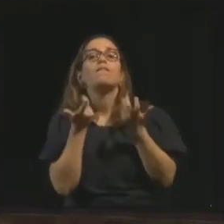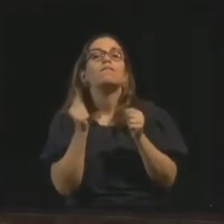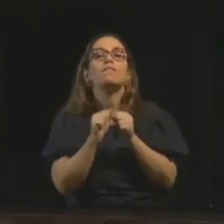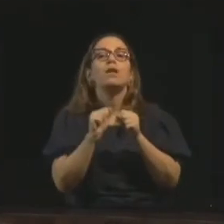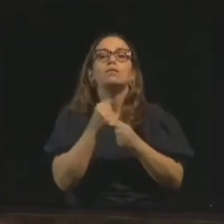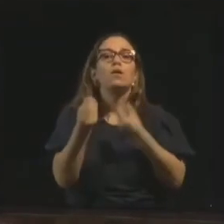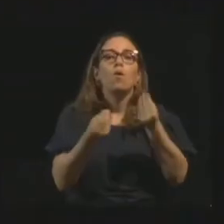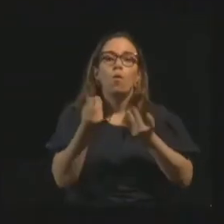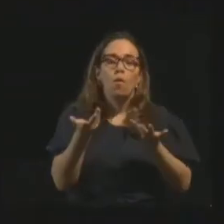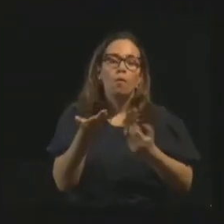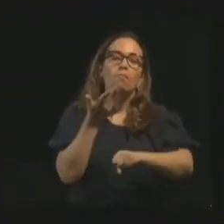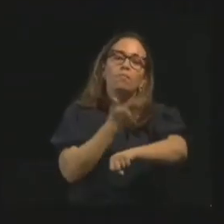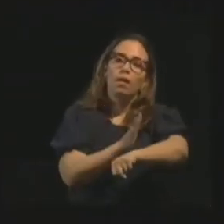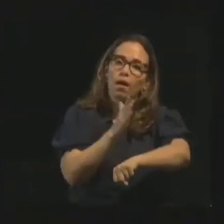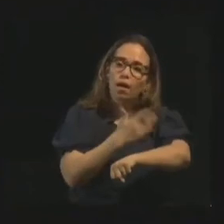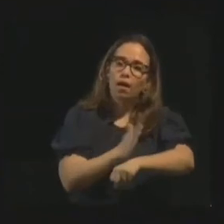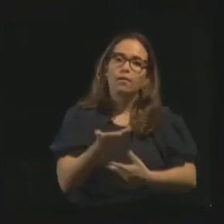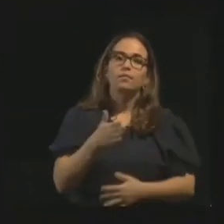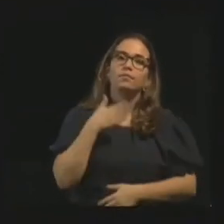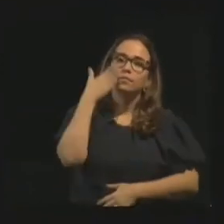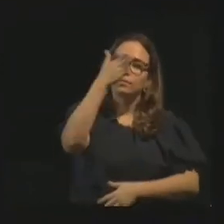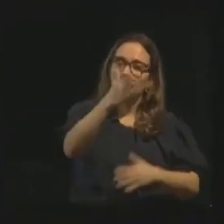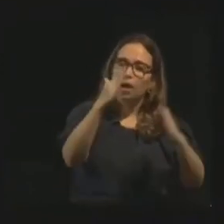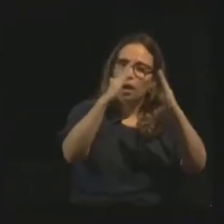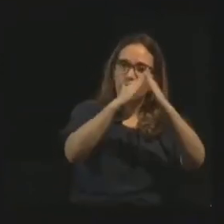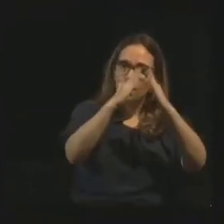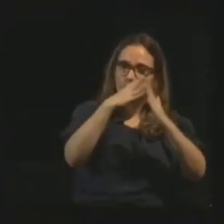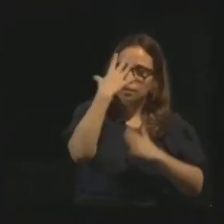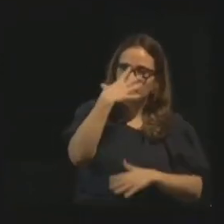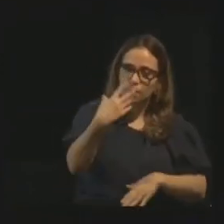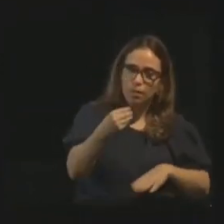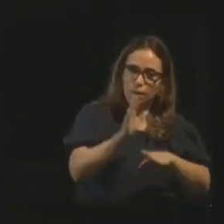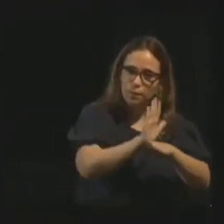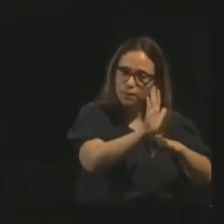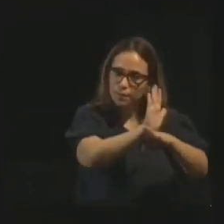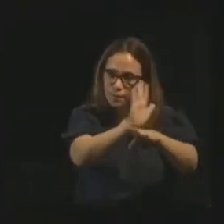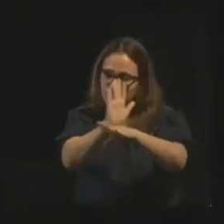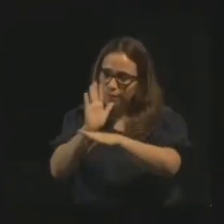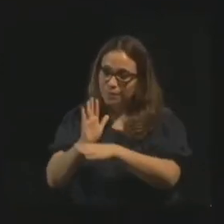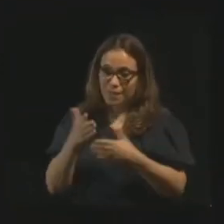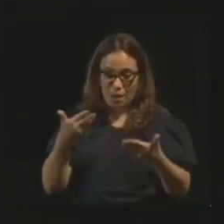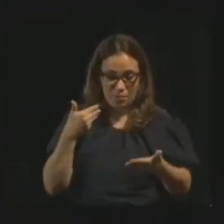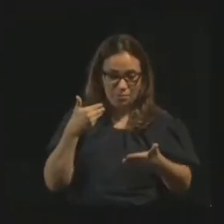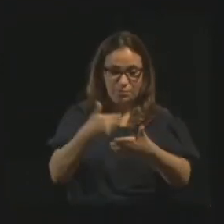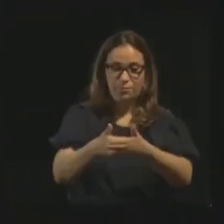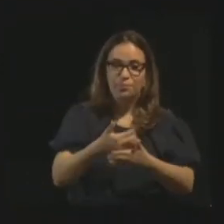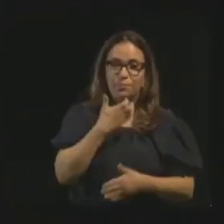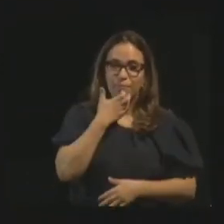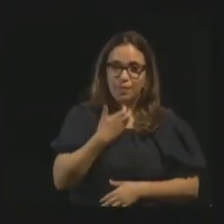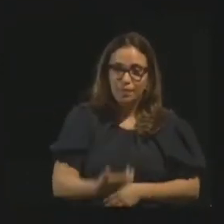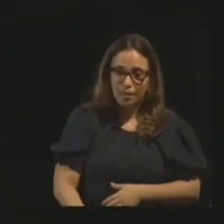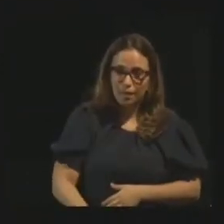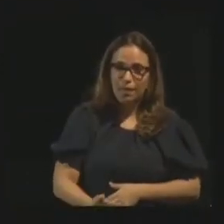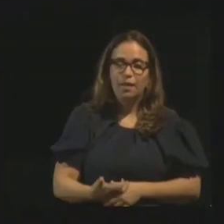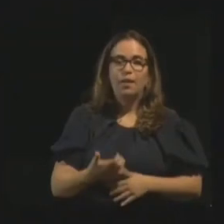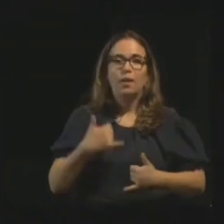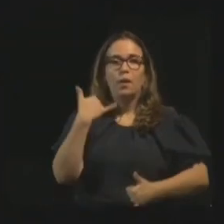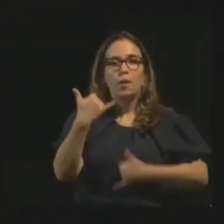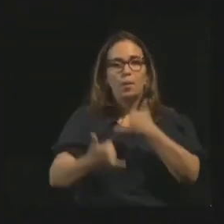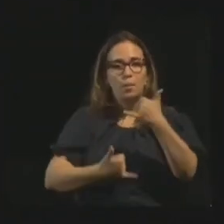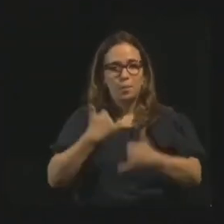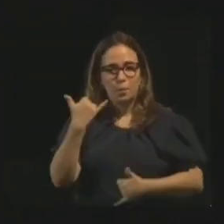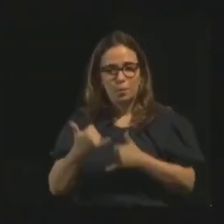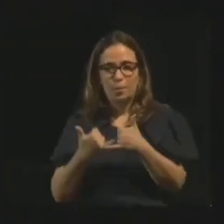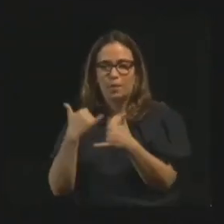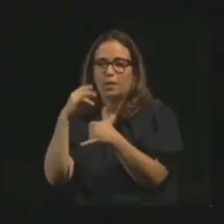Então, quando a gente vai trabalhar lá na casa de João, agora se aproxima o Natal, a campanha de brinquedos